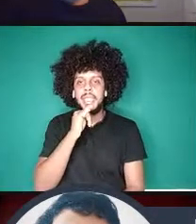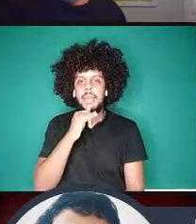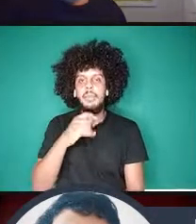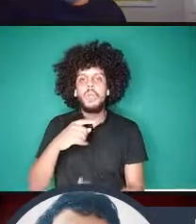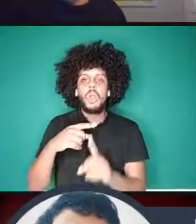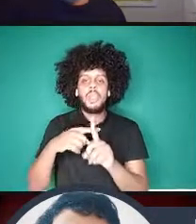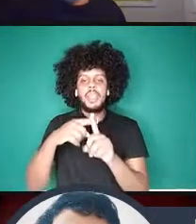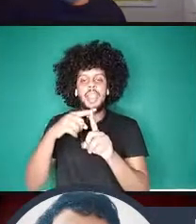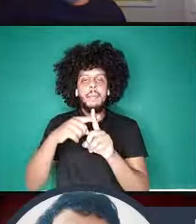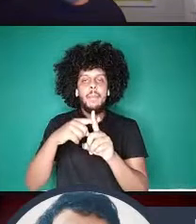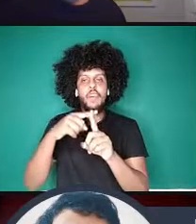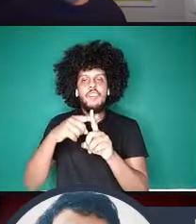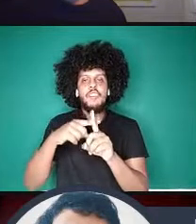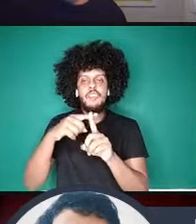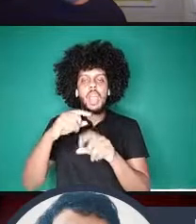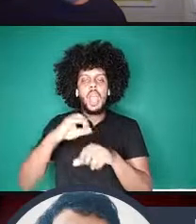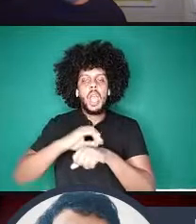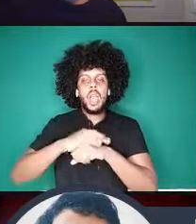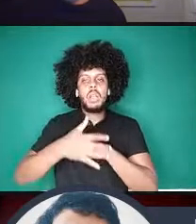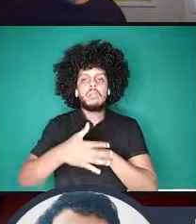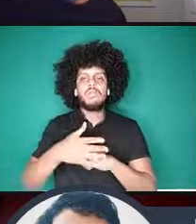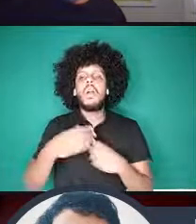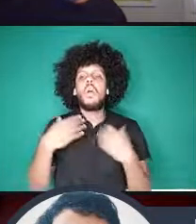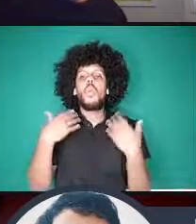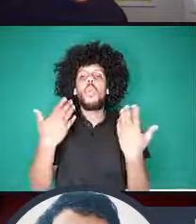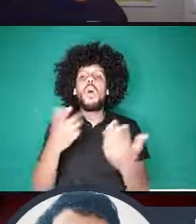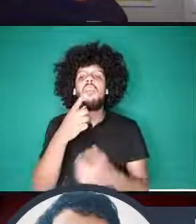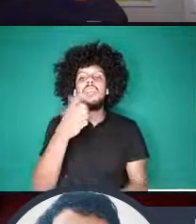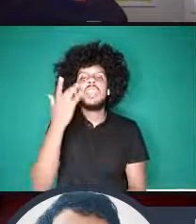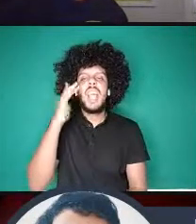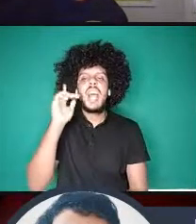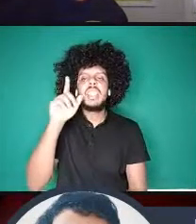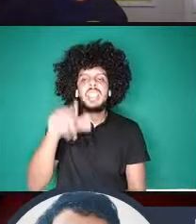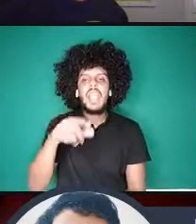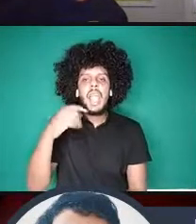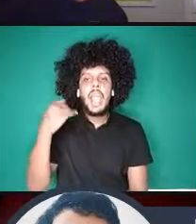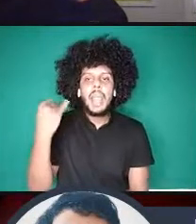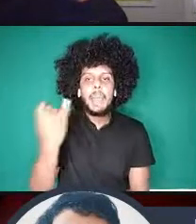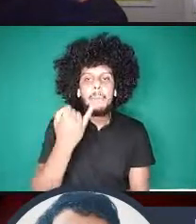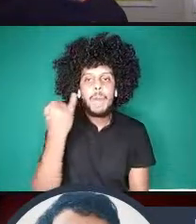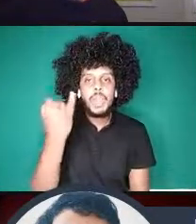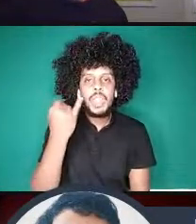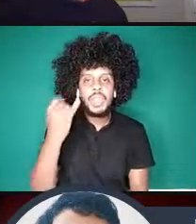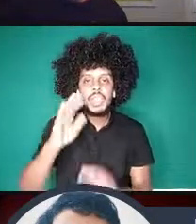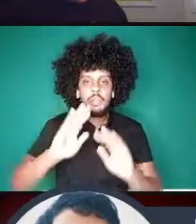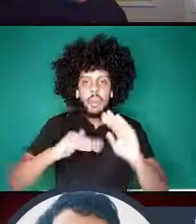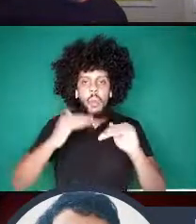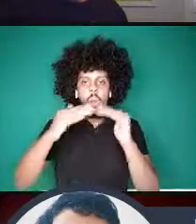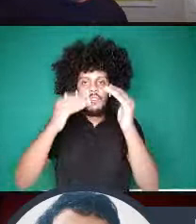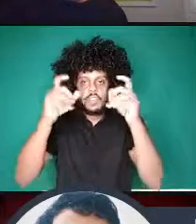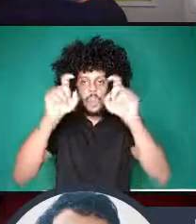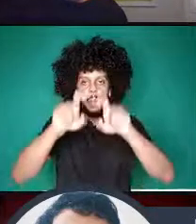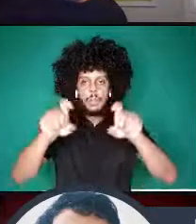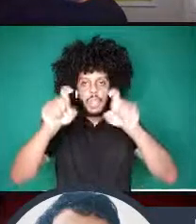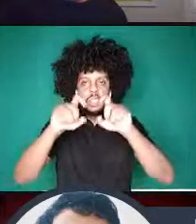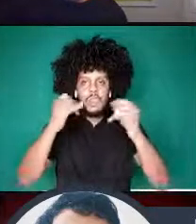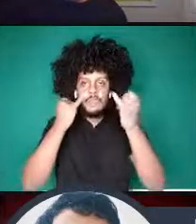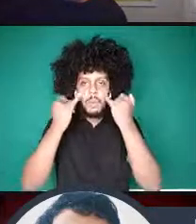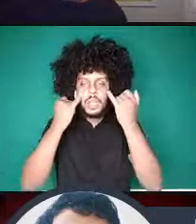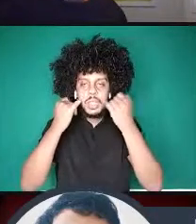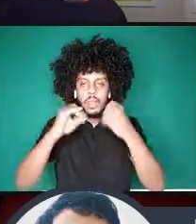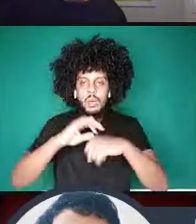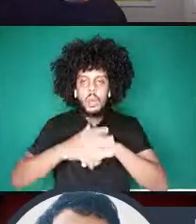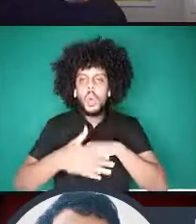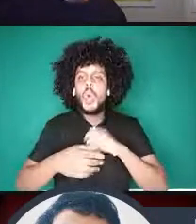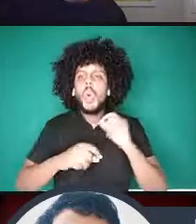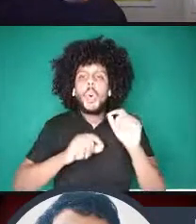promissoras para o avanço da computação e informação quântica tá então é só para explicar o que é a tomografia quântica